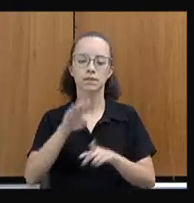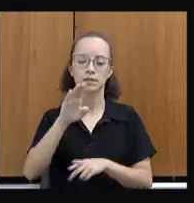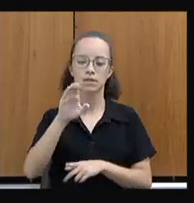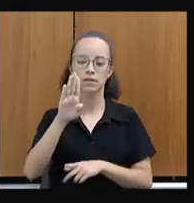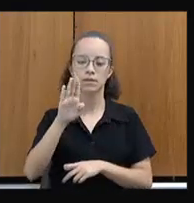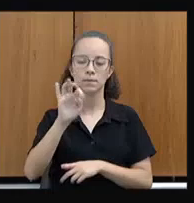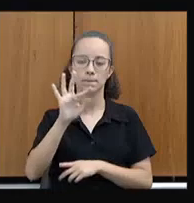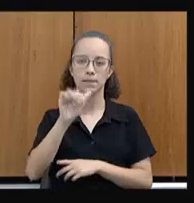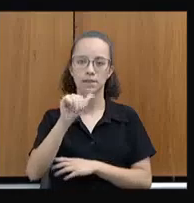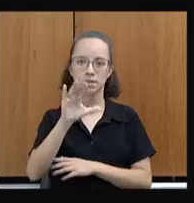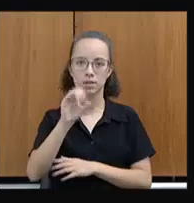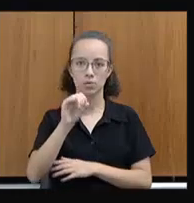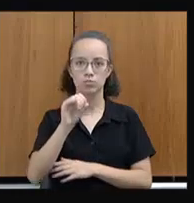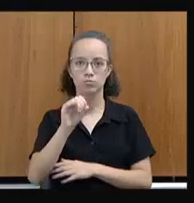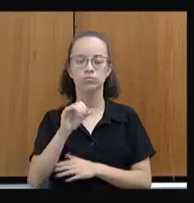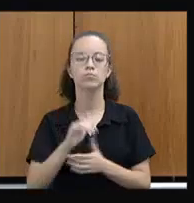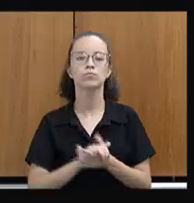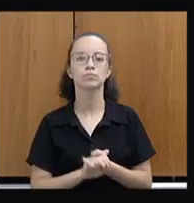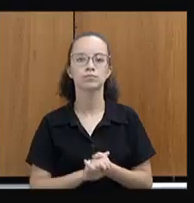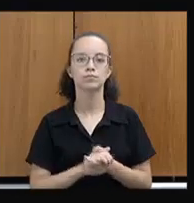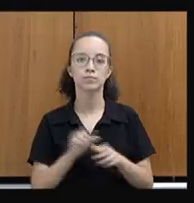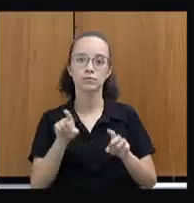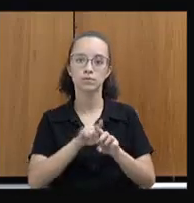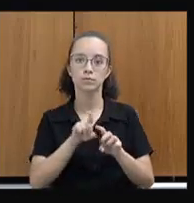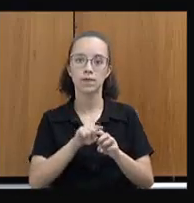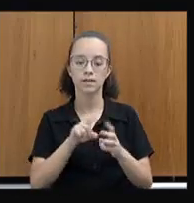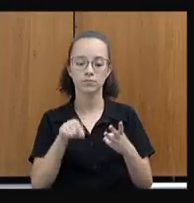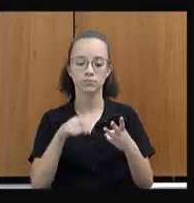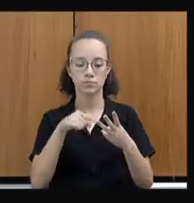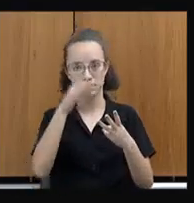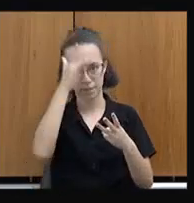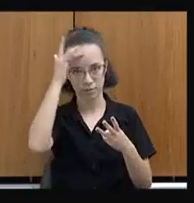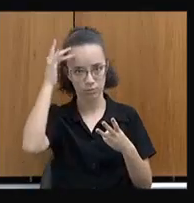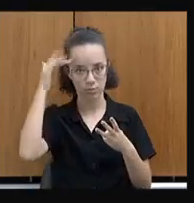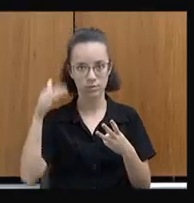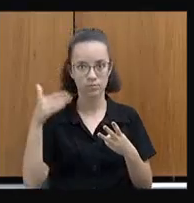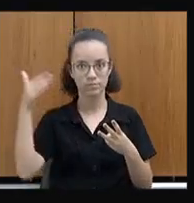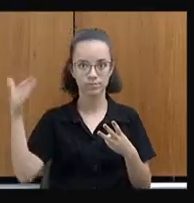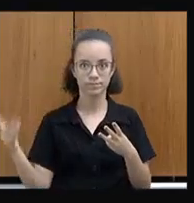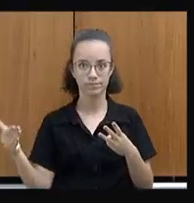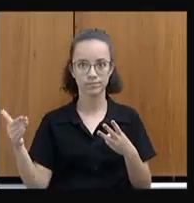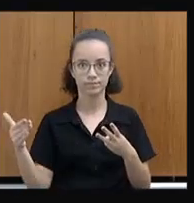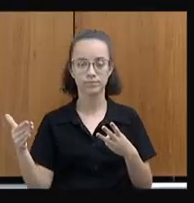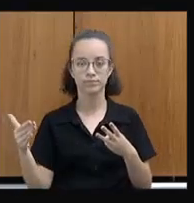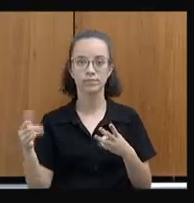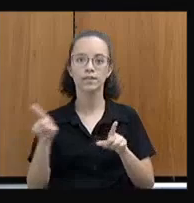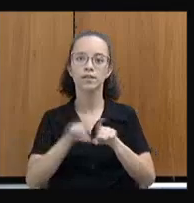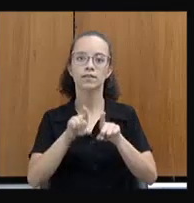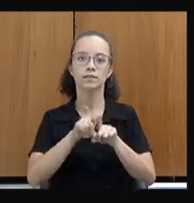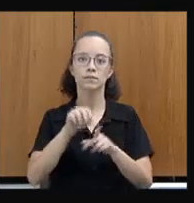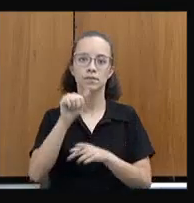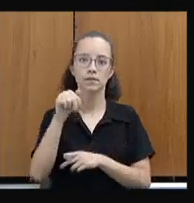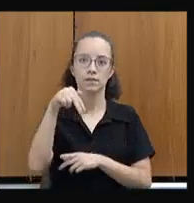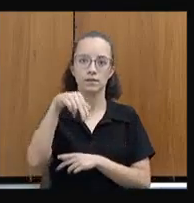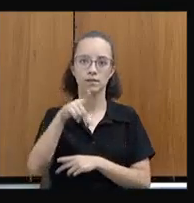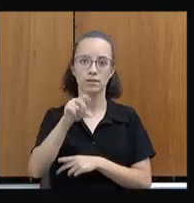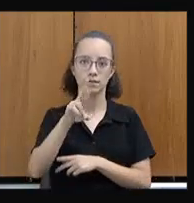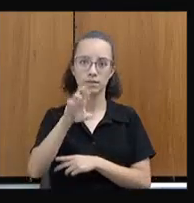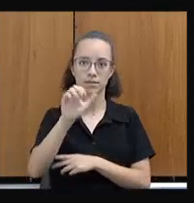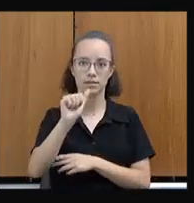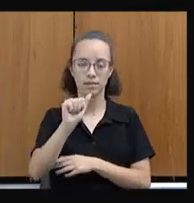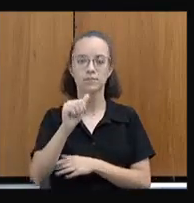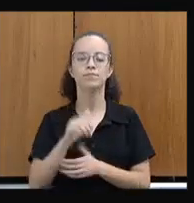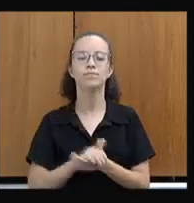Parece que o Sérgio Citroncel também está aí ao lado, que preside a Comissão do Trabalho. Mas a deputada André, que está presidindo mais essa etapa do Fiscaliza.